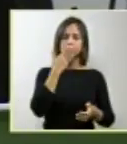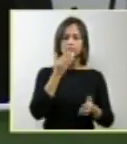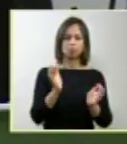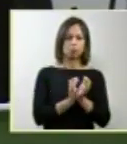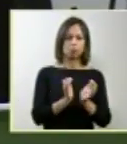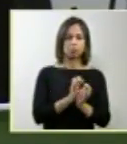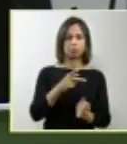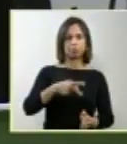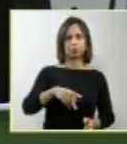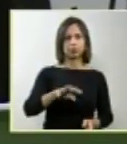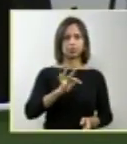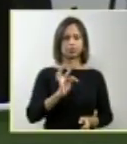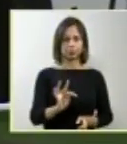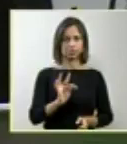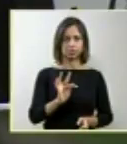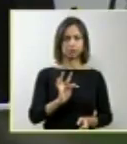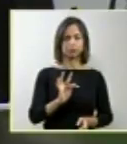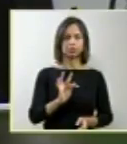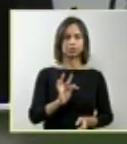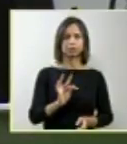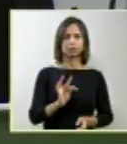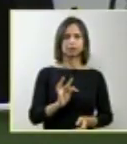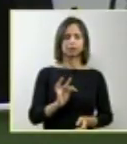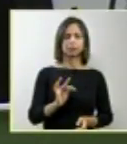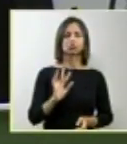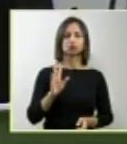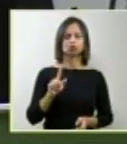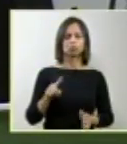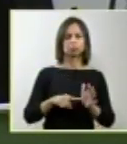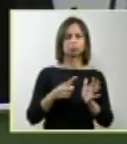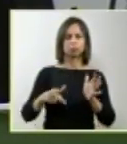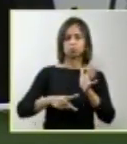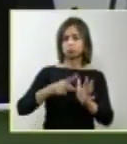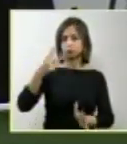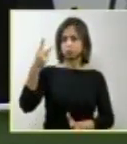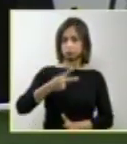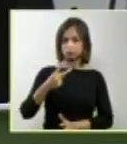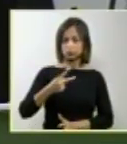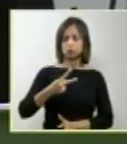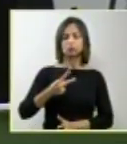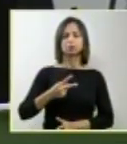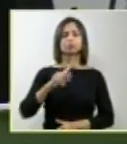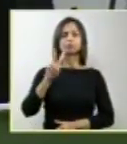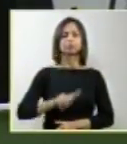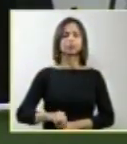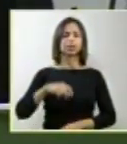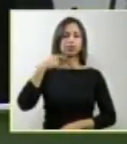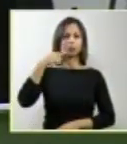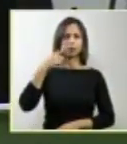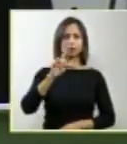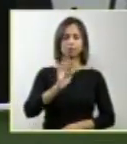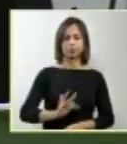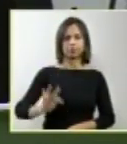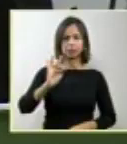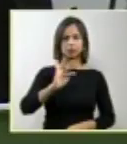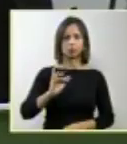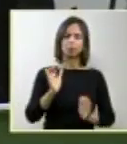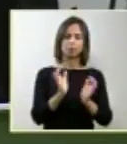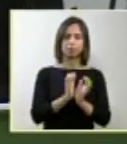dos Trabalhadores, que está no segundo mandato de deputado federal pelo PT.